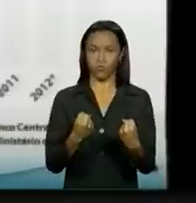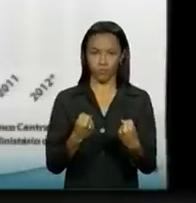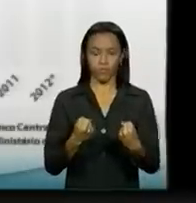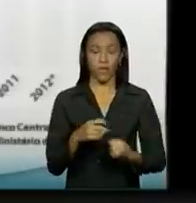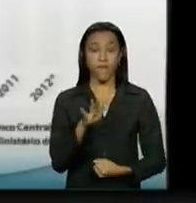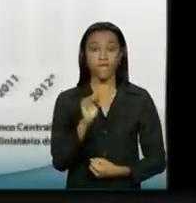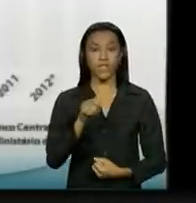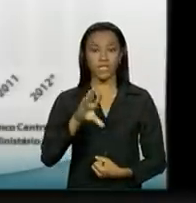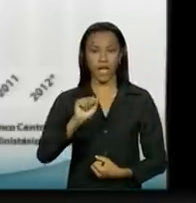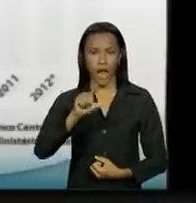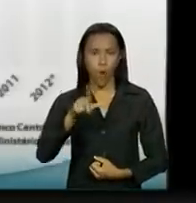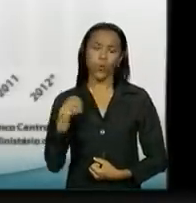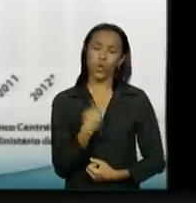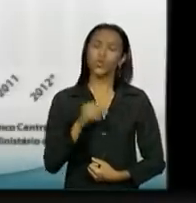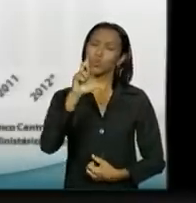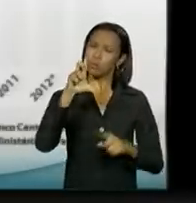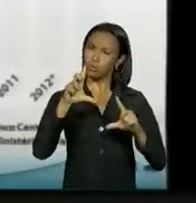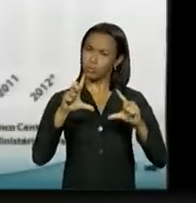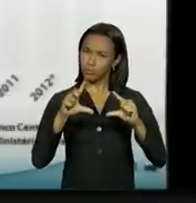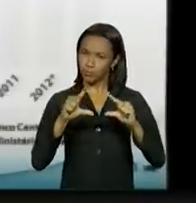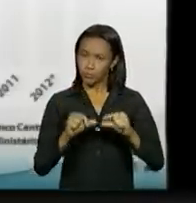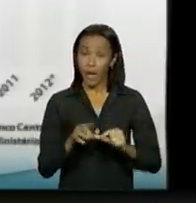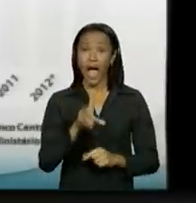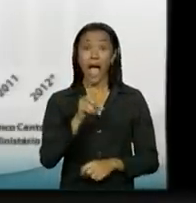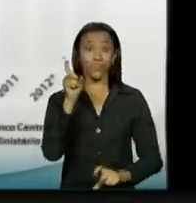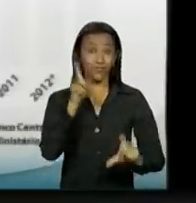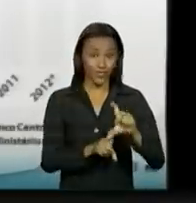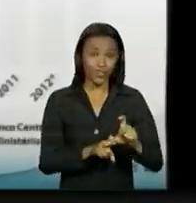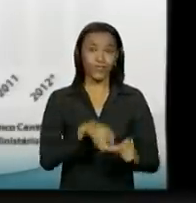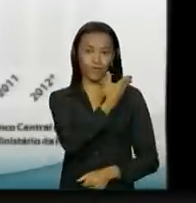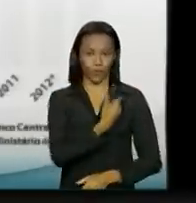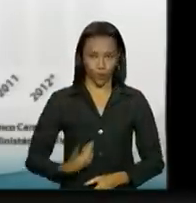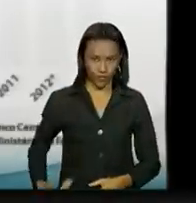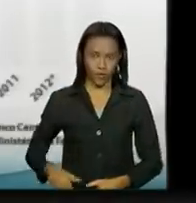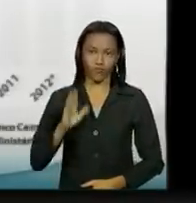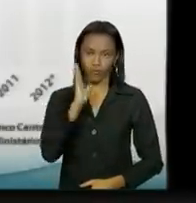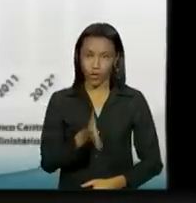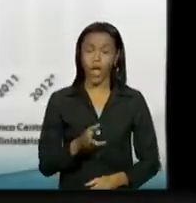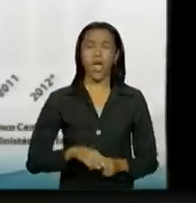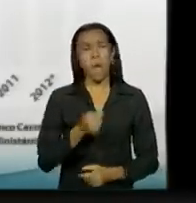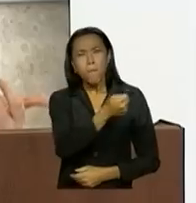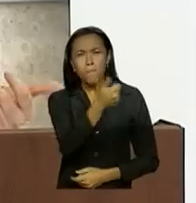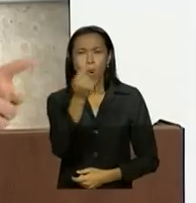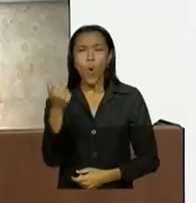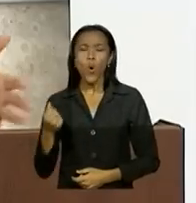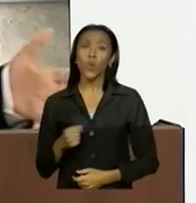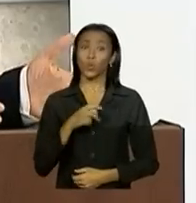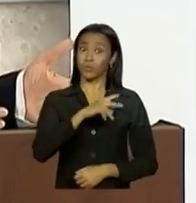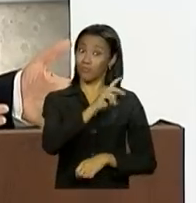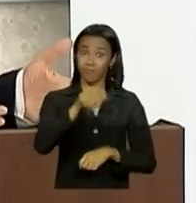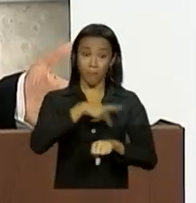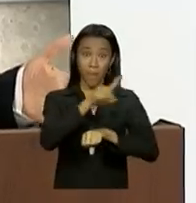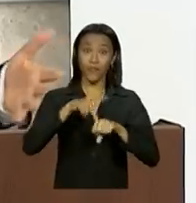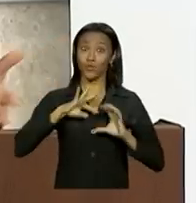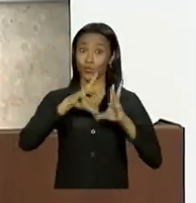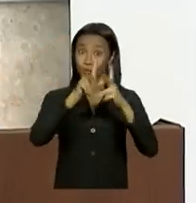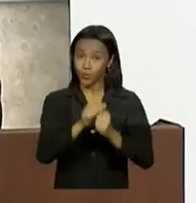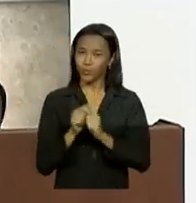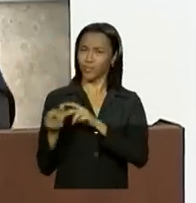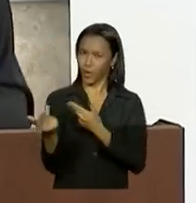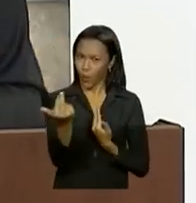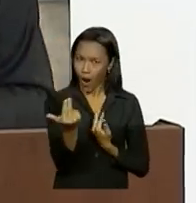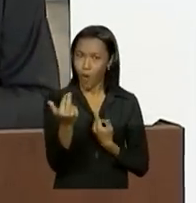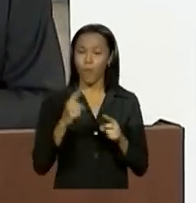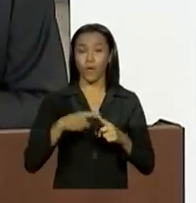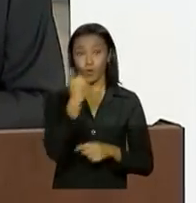continuamos diminuindo a dívida pública brasileira. Deve ser um dos poucos países do mundo que está nessa direção, porque os demais